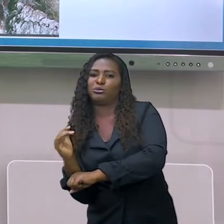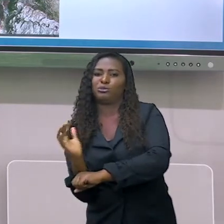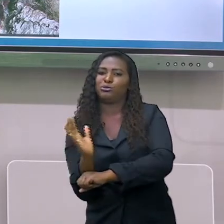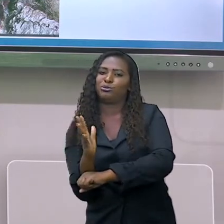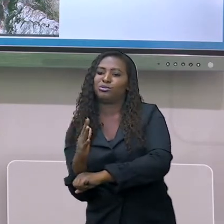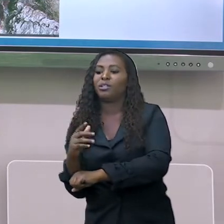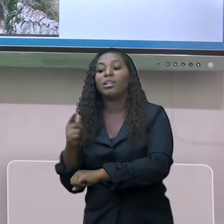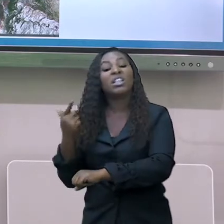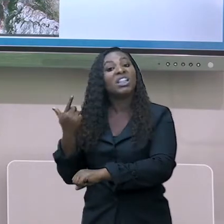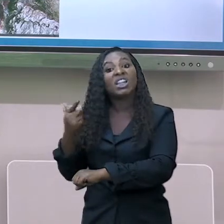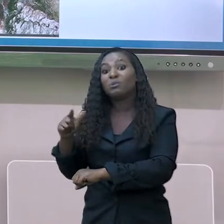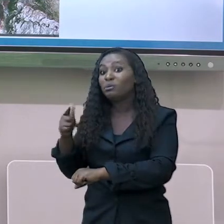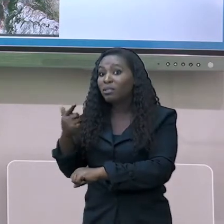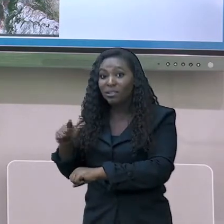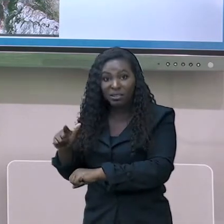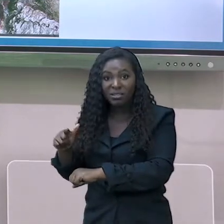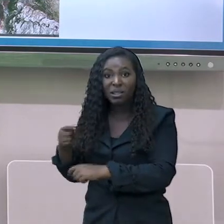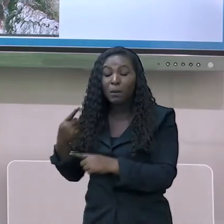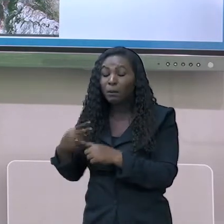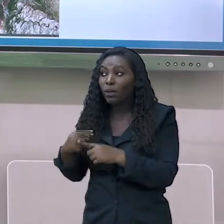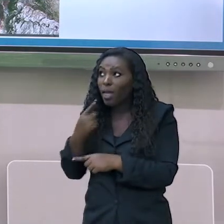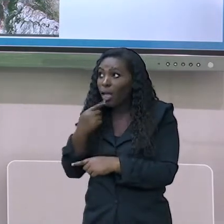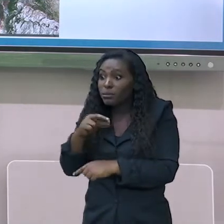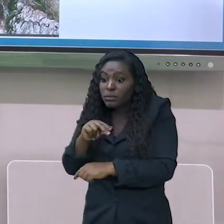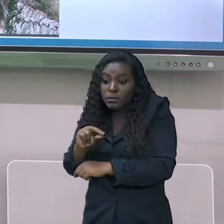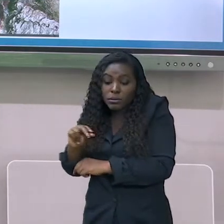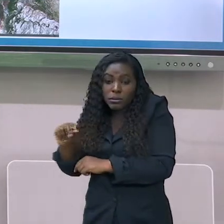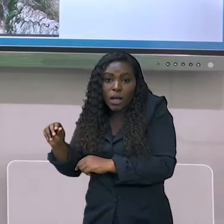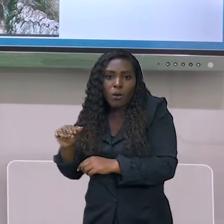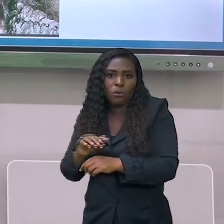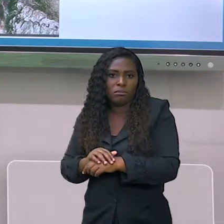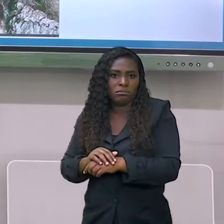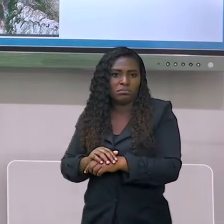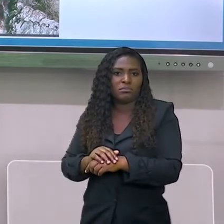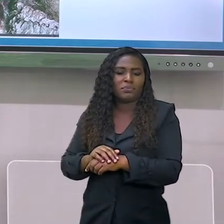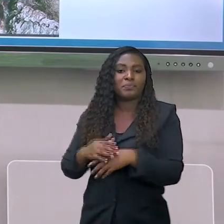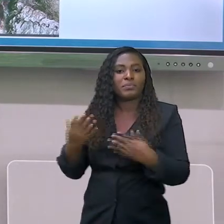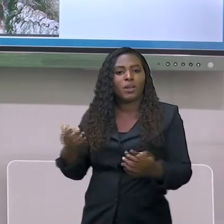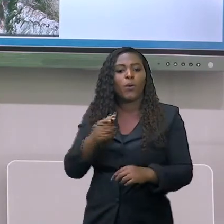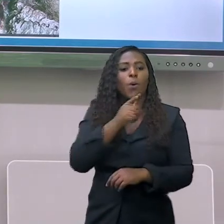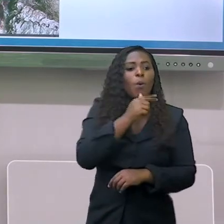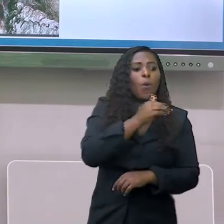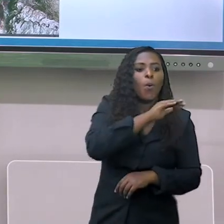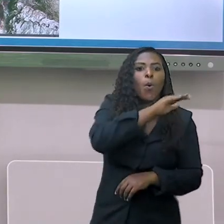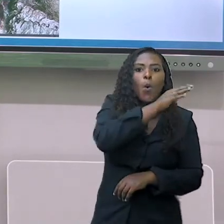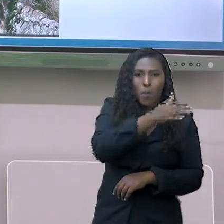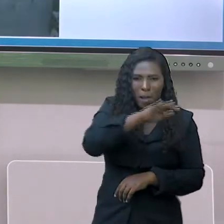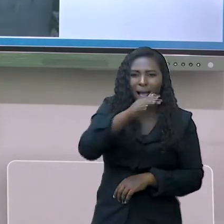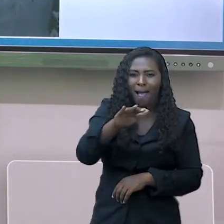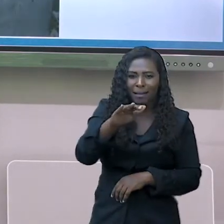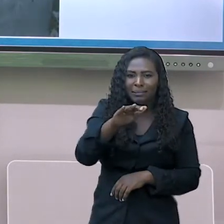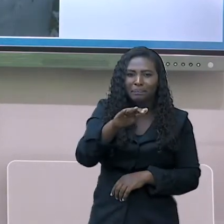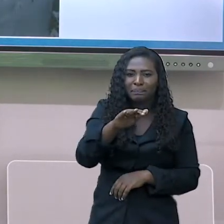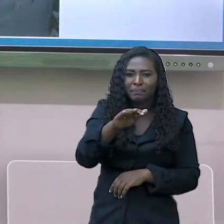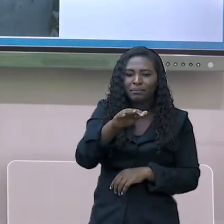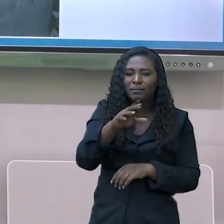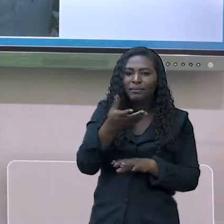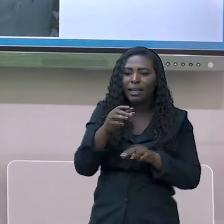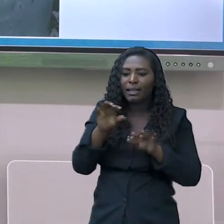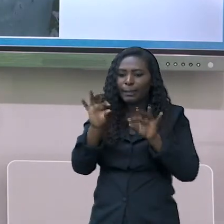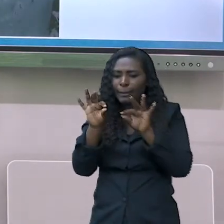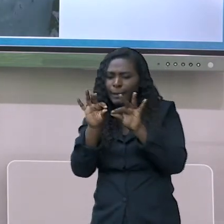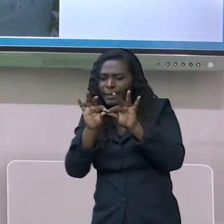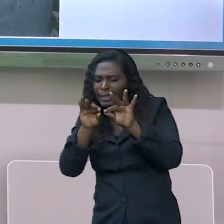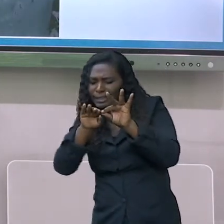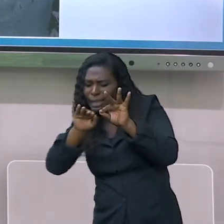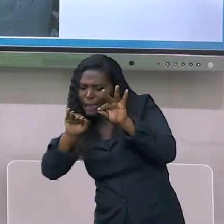400 metros abaixo do nível do mar. Enquanto que o Everest está